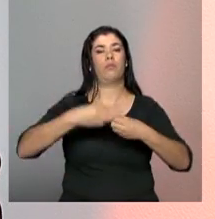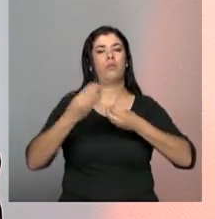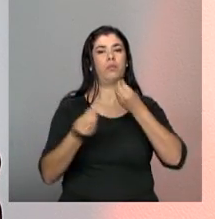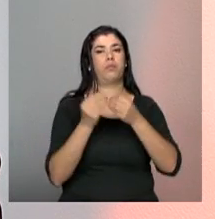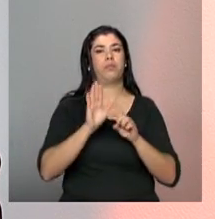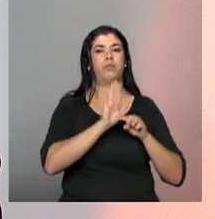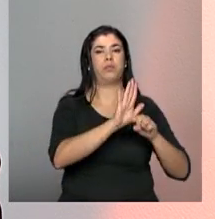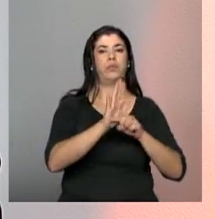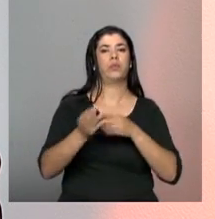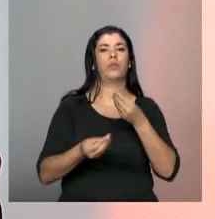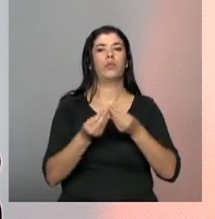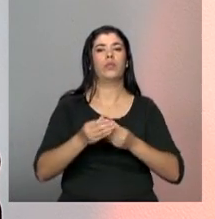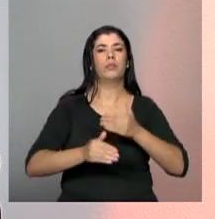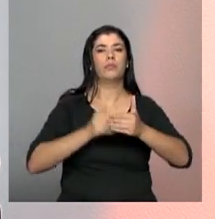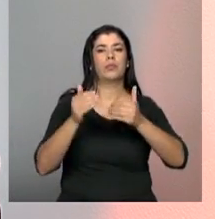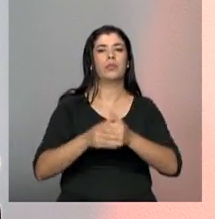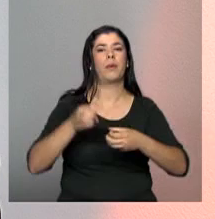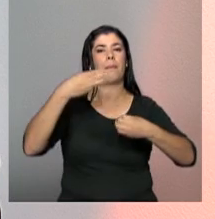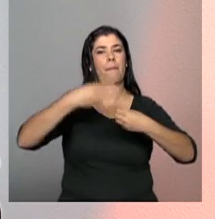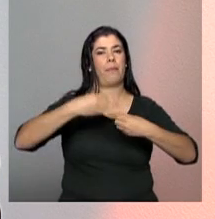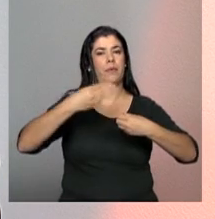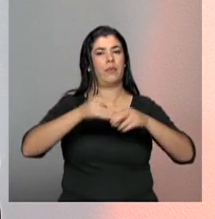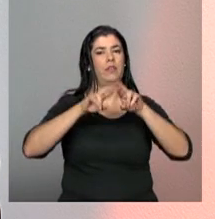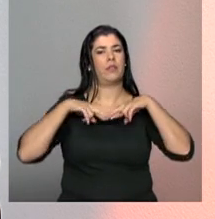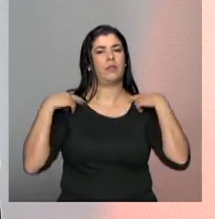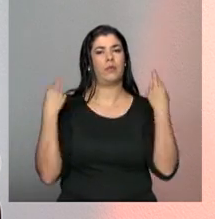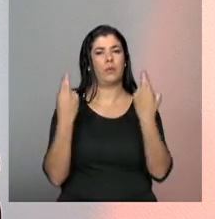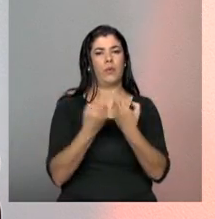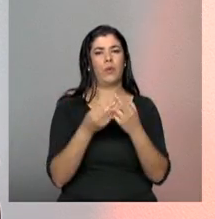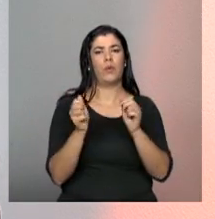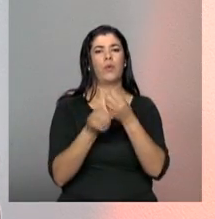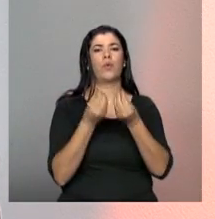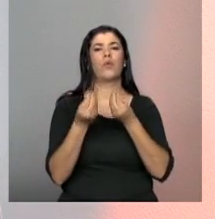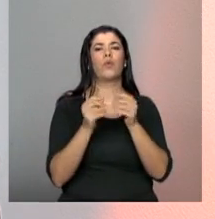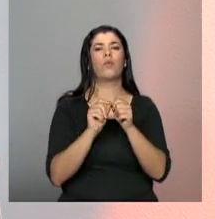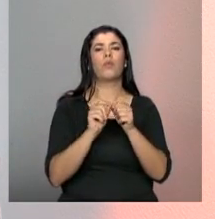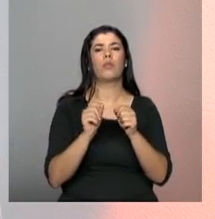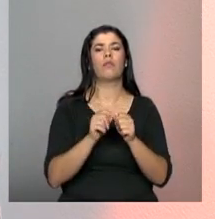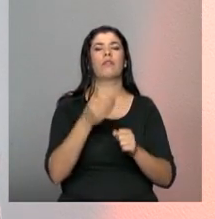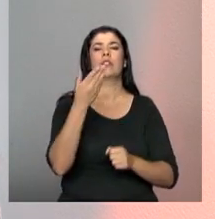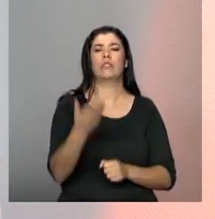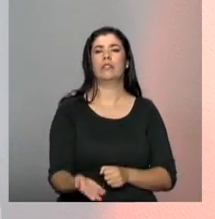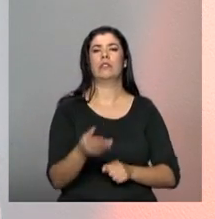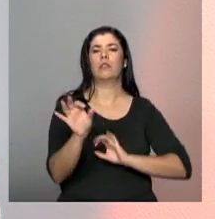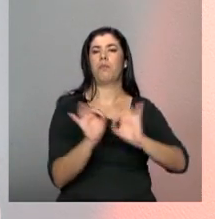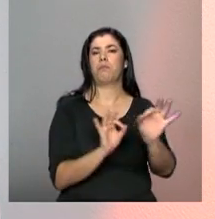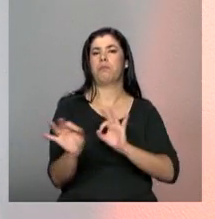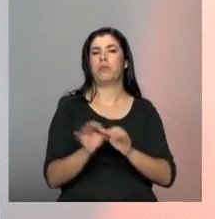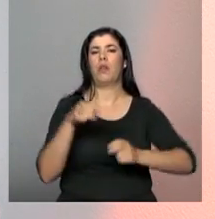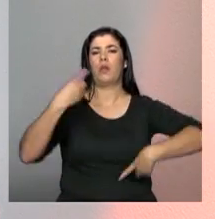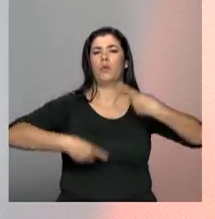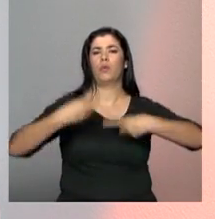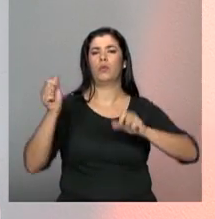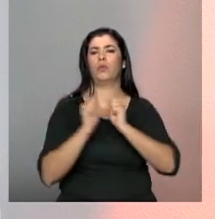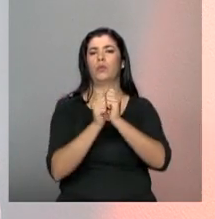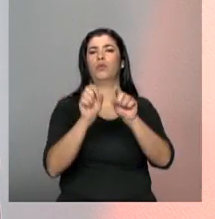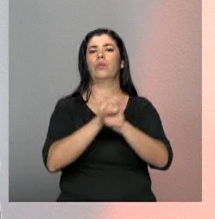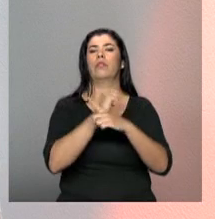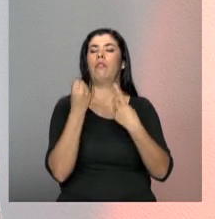vai se dar o processo de conferência municipal, fazer toda essa articulação que a Conselheira aponta, essa discussão com a sociedade,